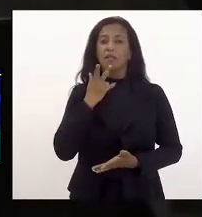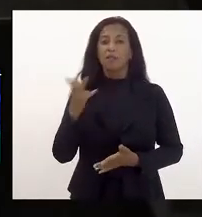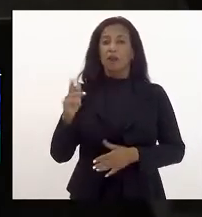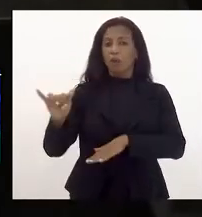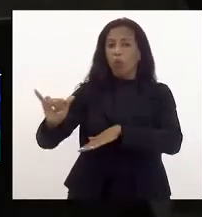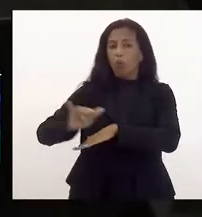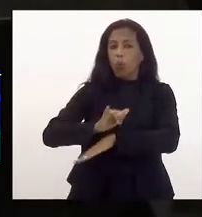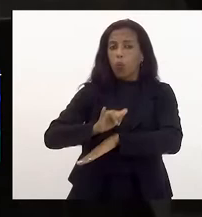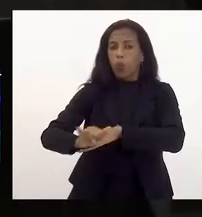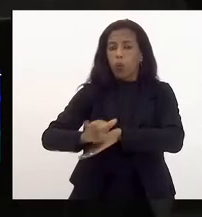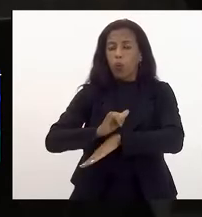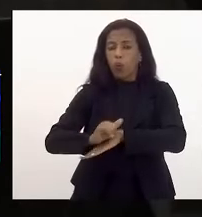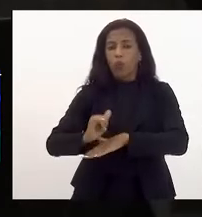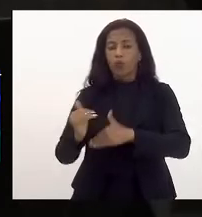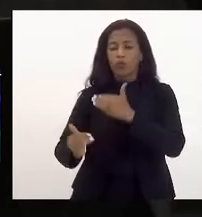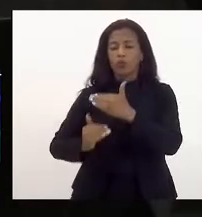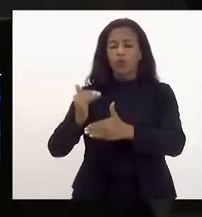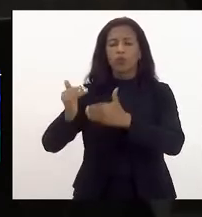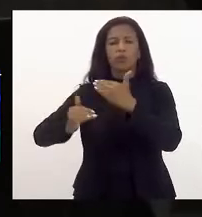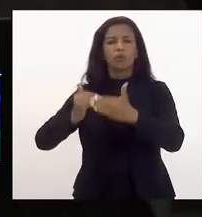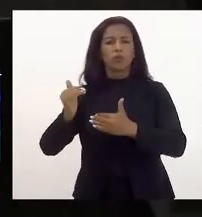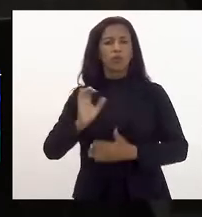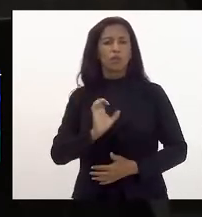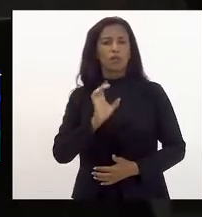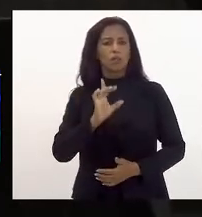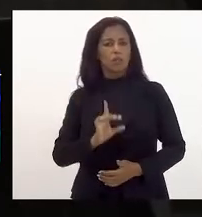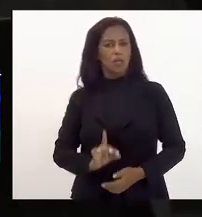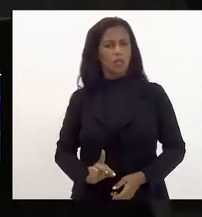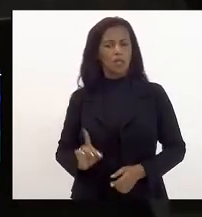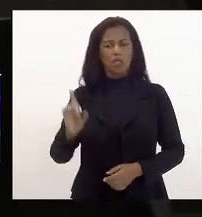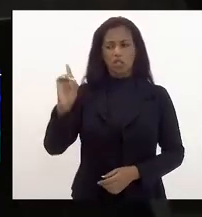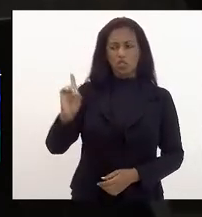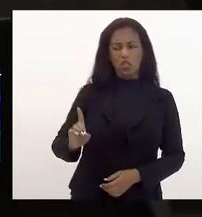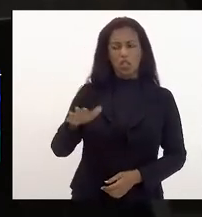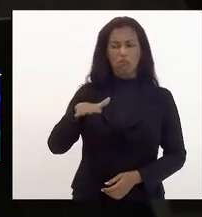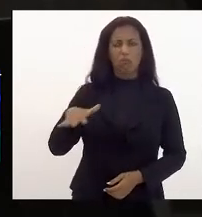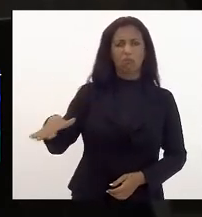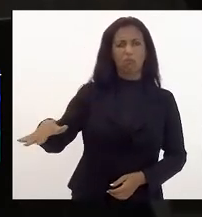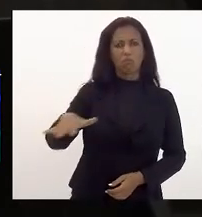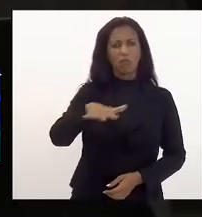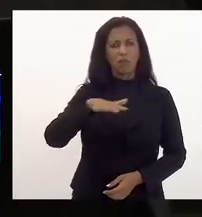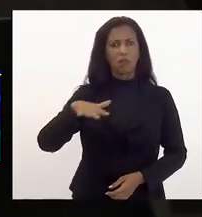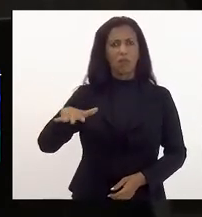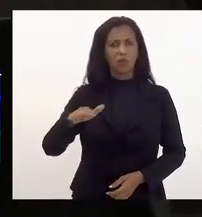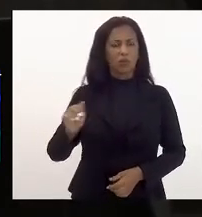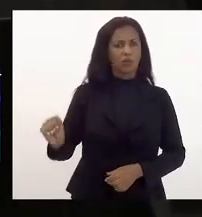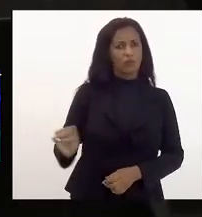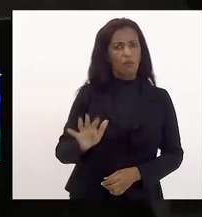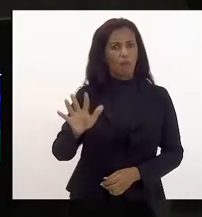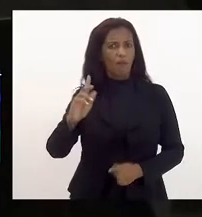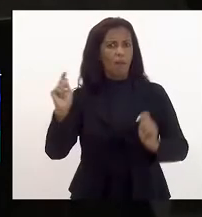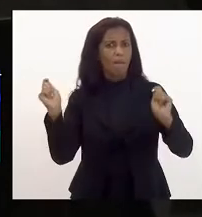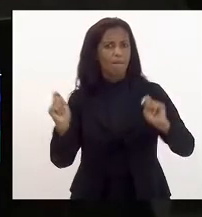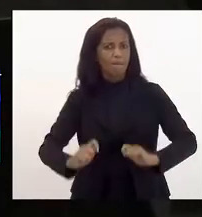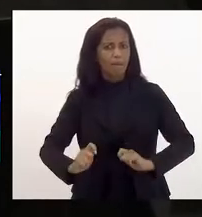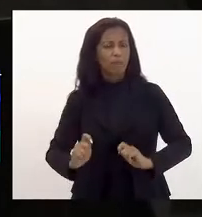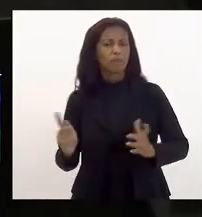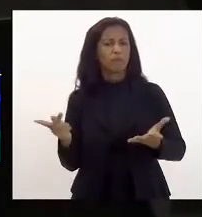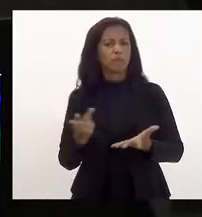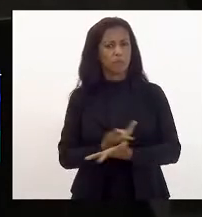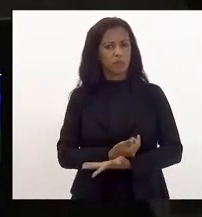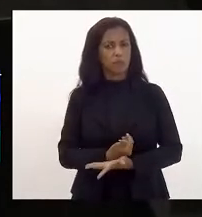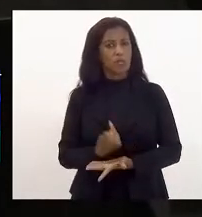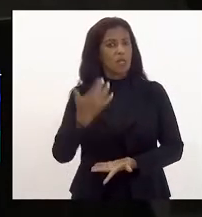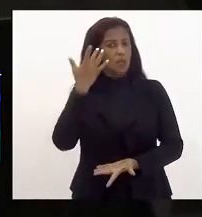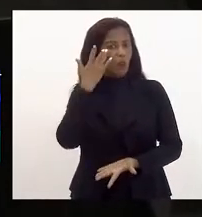estratégico de desenvolvimento cidadania e direitos em território de favela possa acontecer e eu acho que esse